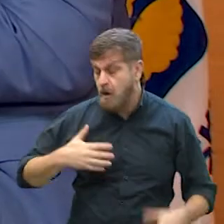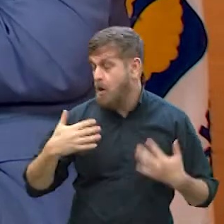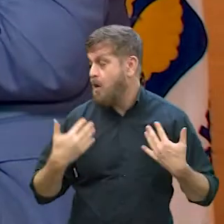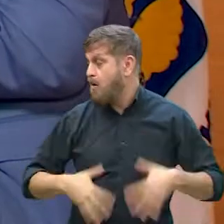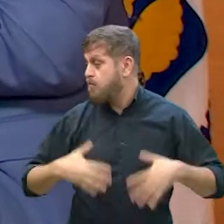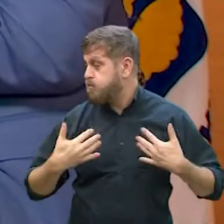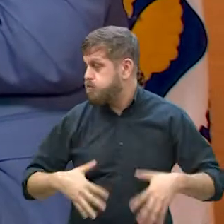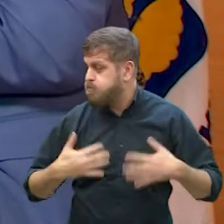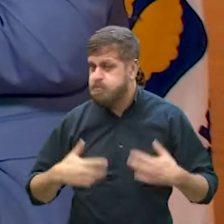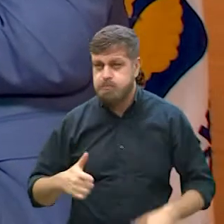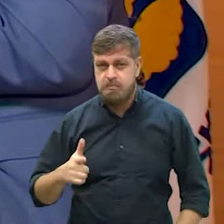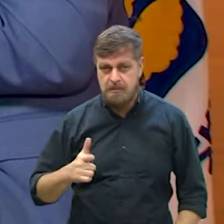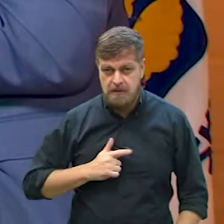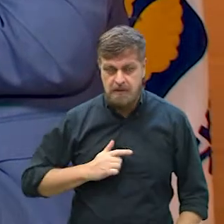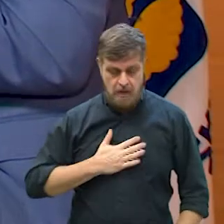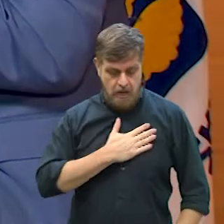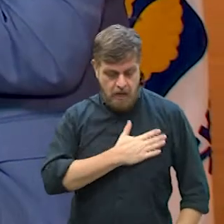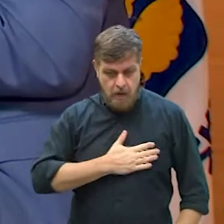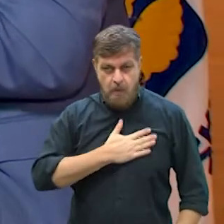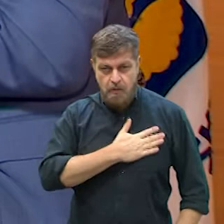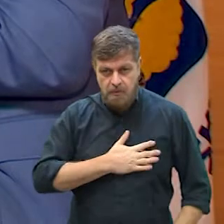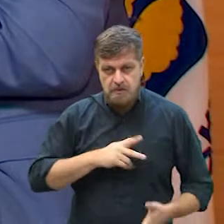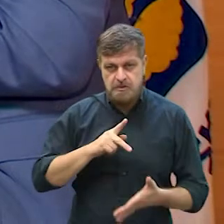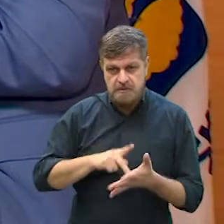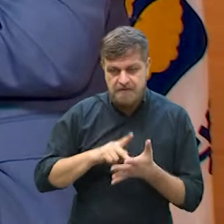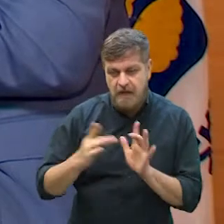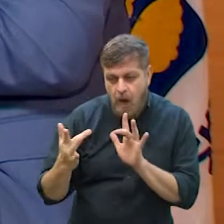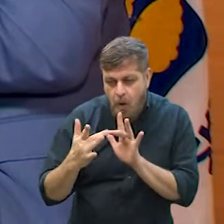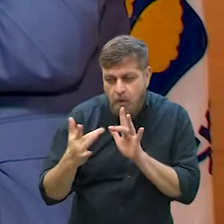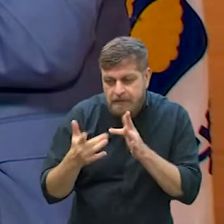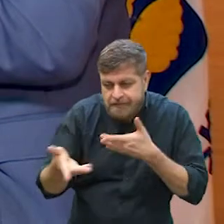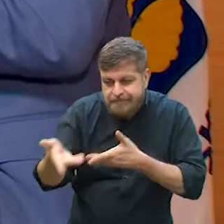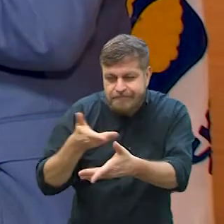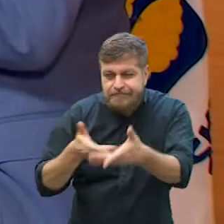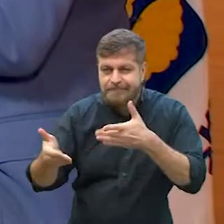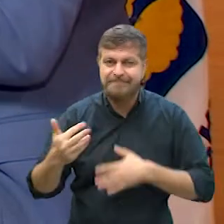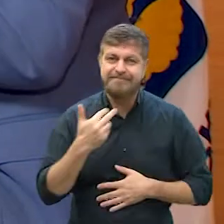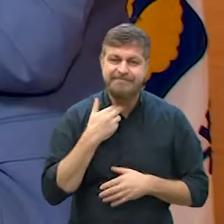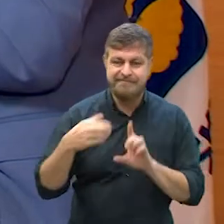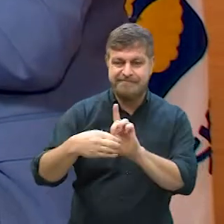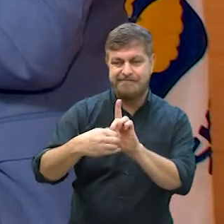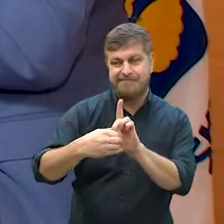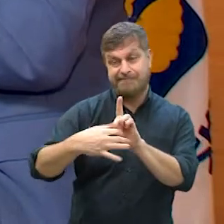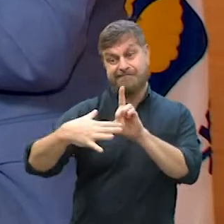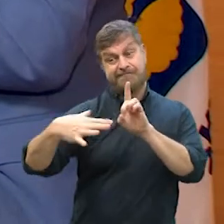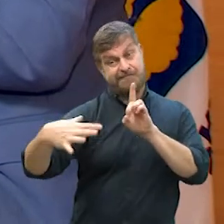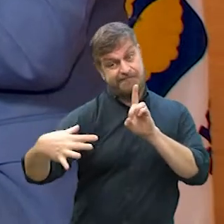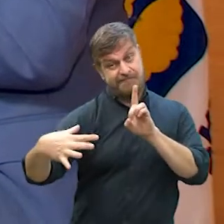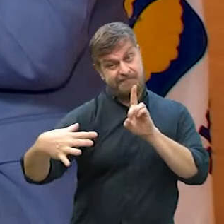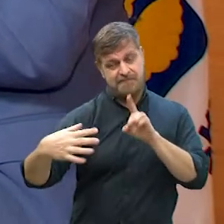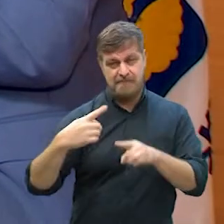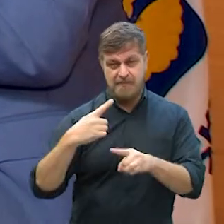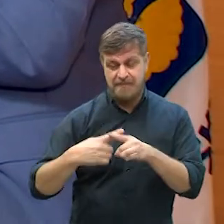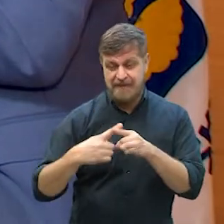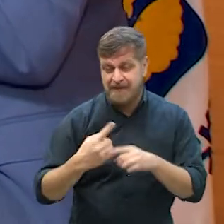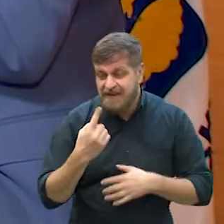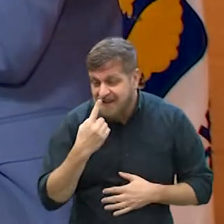está dando conta e eu falo assim, eu gosto mesmo de ter esse contato, muito embora não esteja um contato mais tão